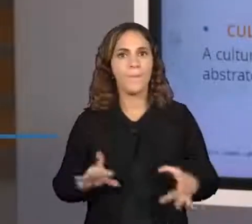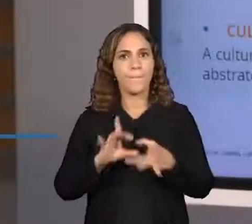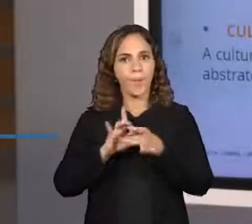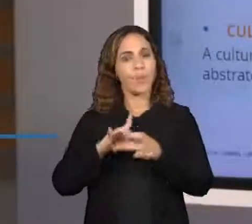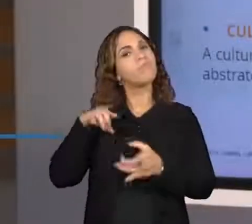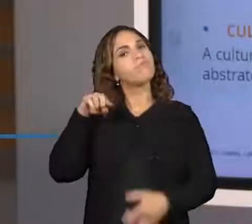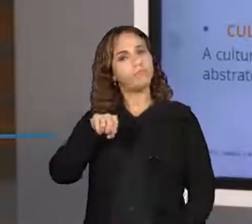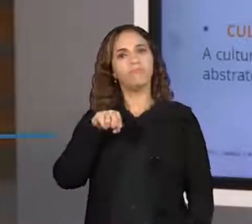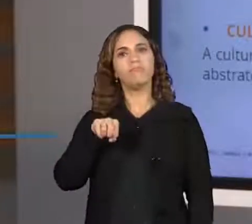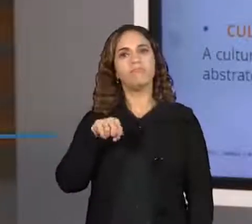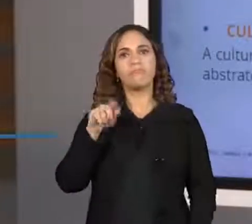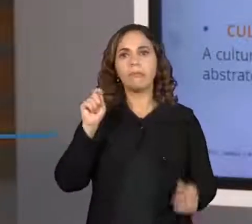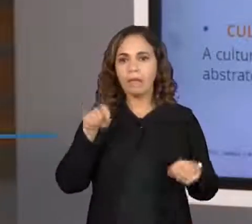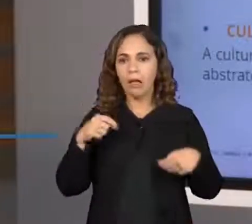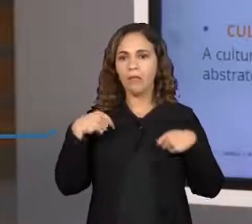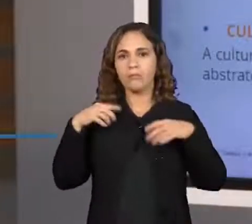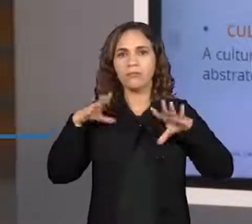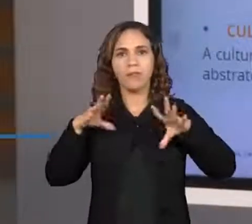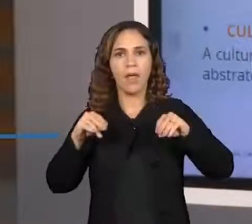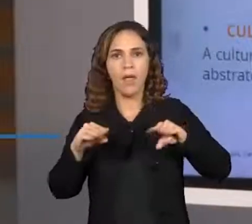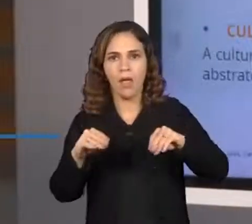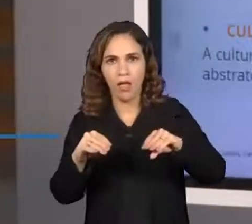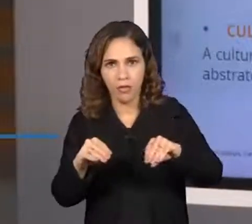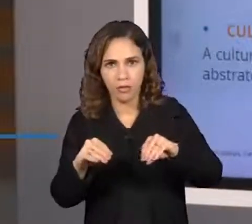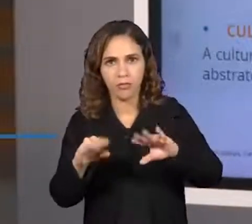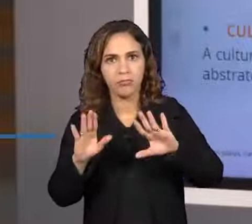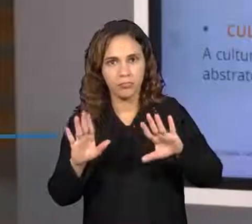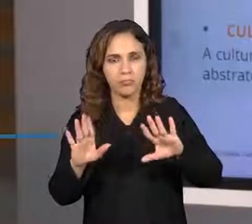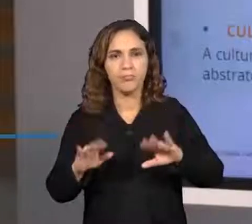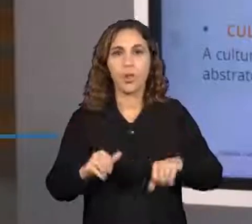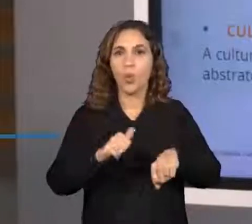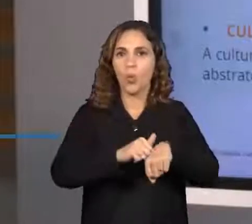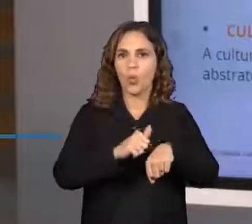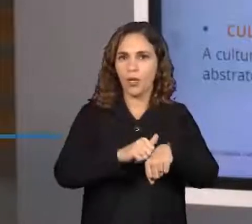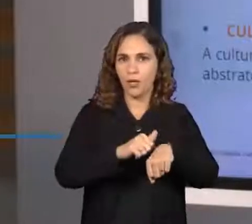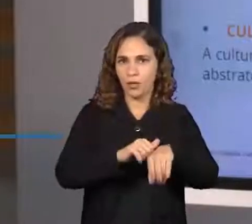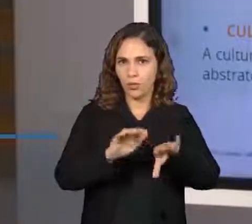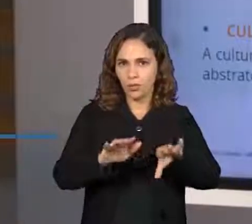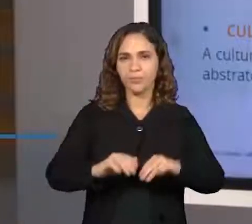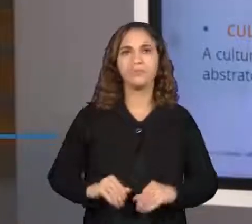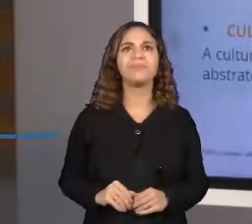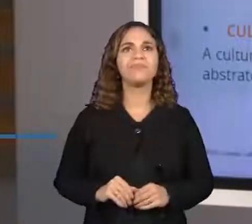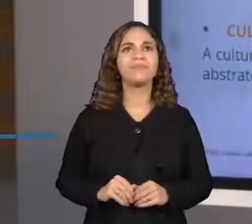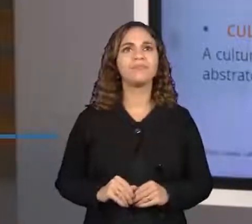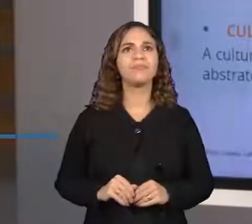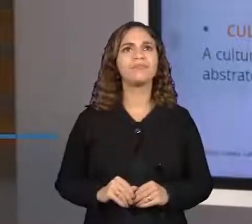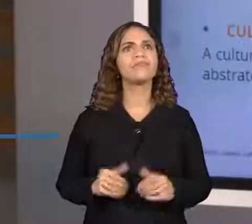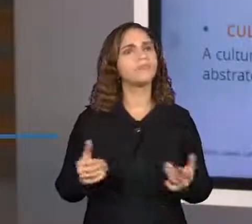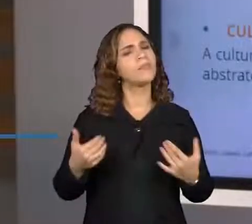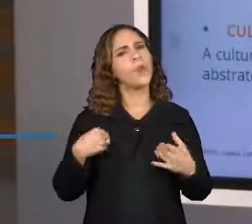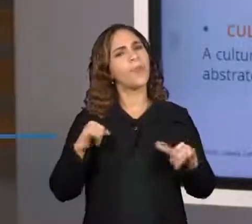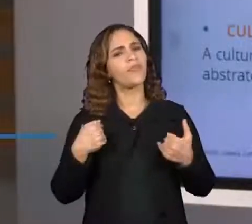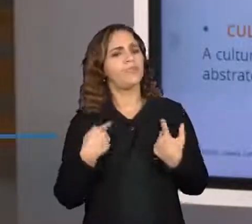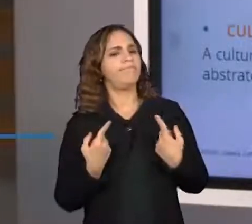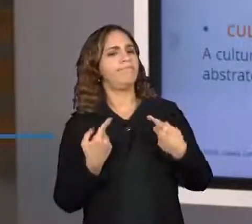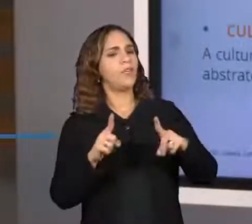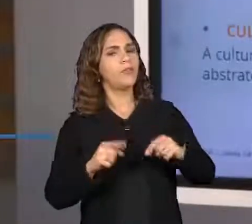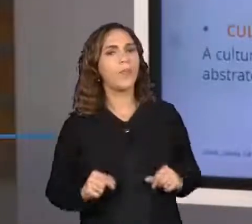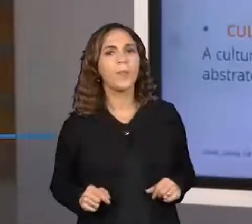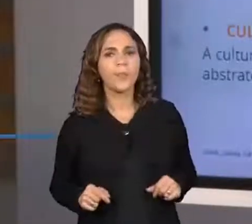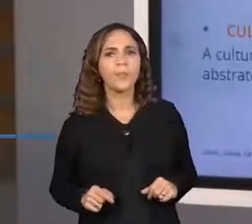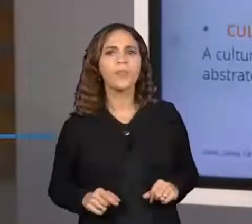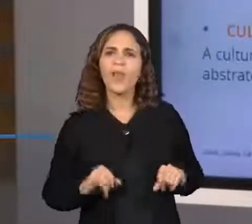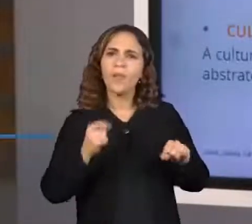pegar, tocá-las. Então, já vou dar aí um desafio para vocês. Vão